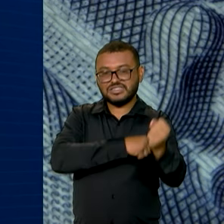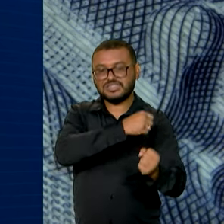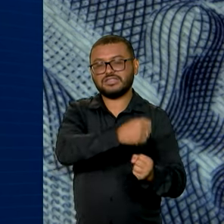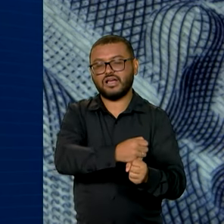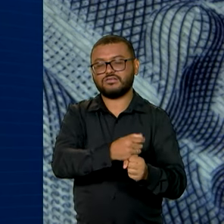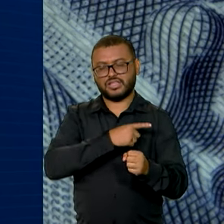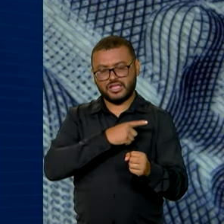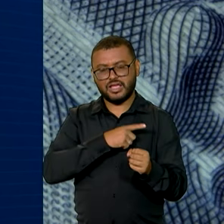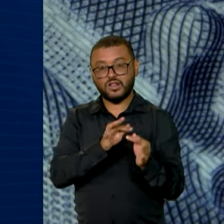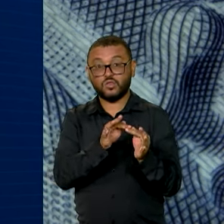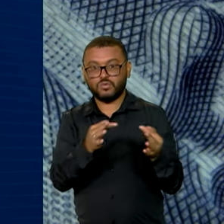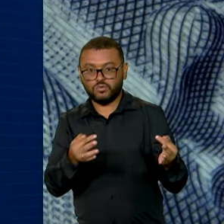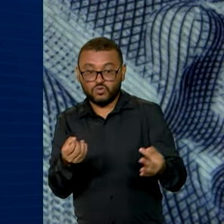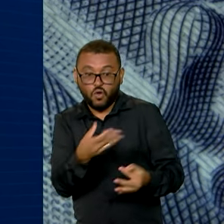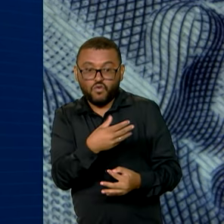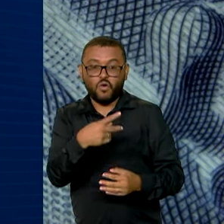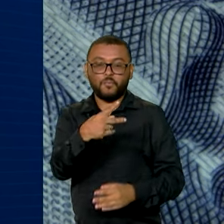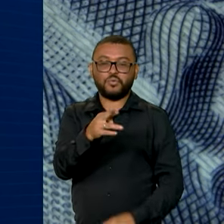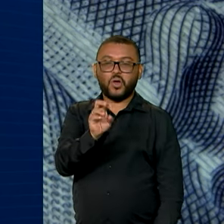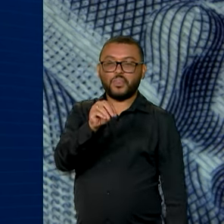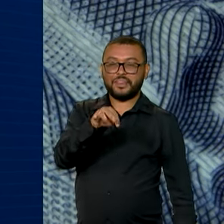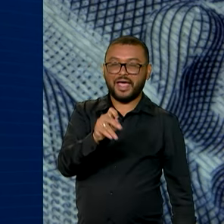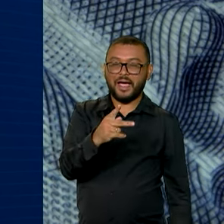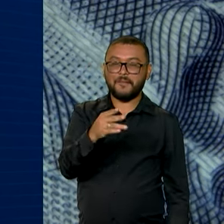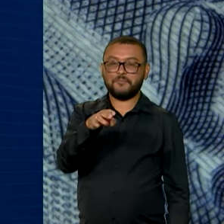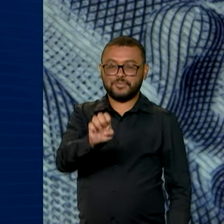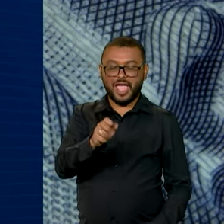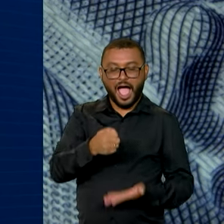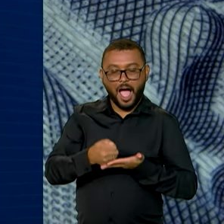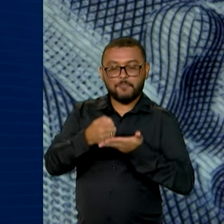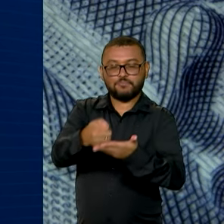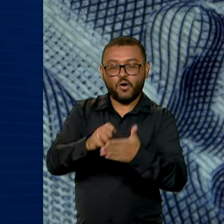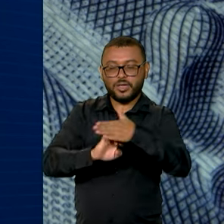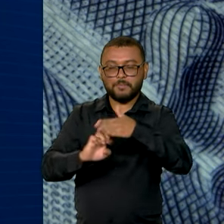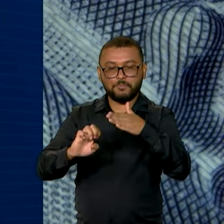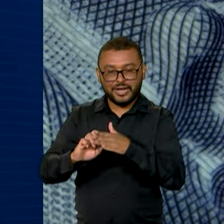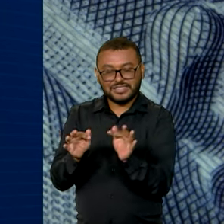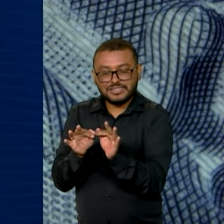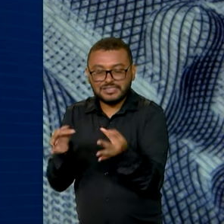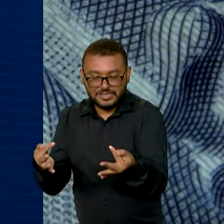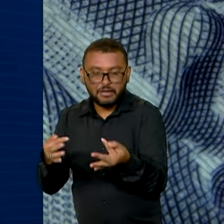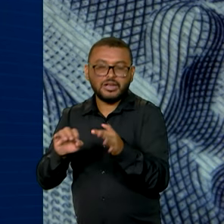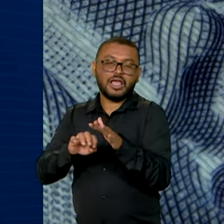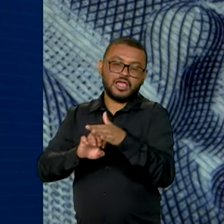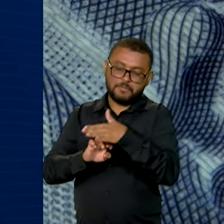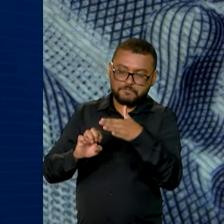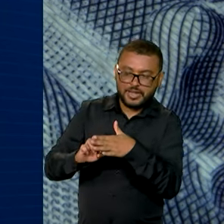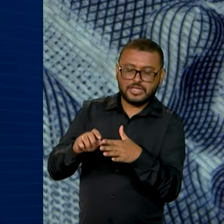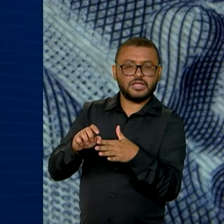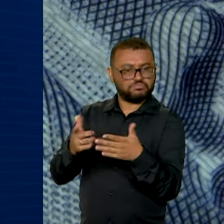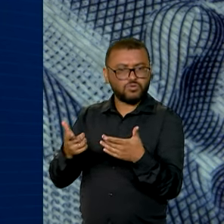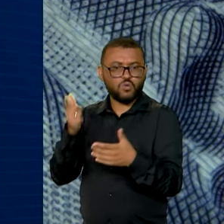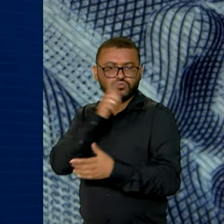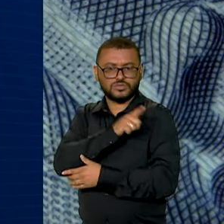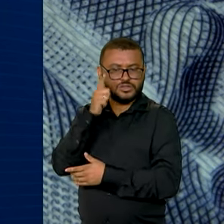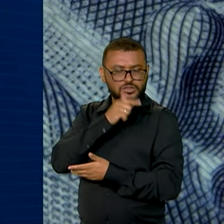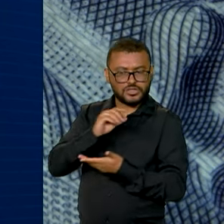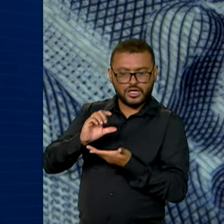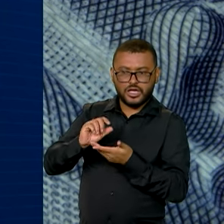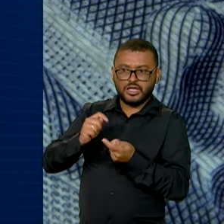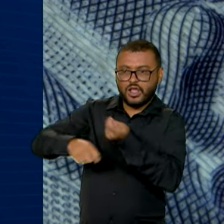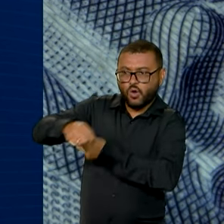modernização do PRONAMP, o Programa Nacional de Apoio às Microempresas e Empresas de Pequeno Porte, para facilitar a